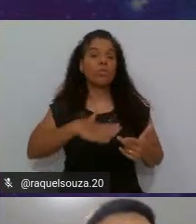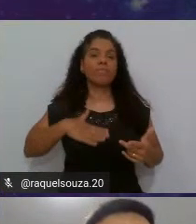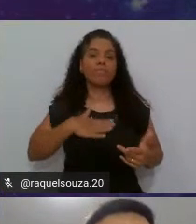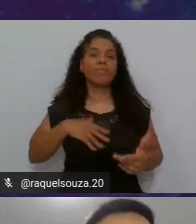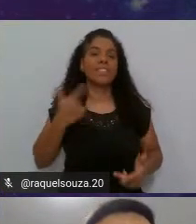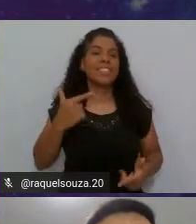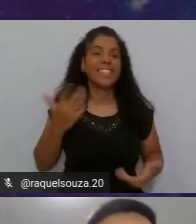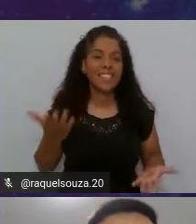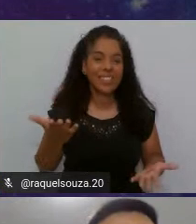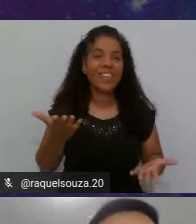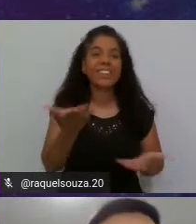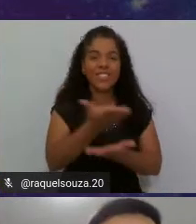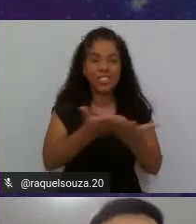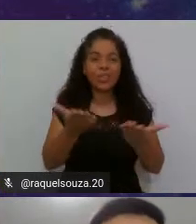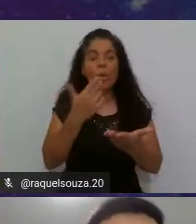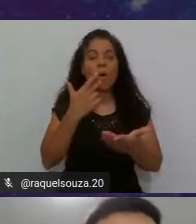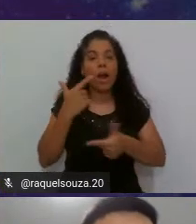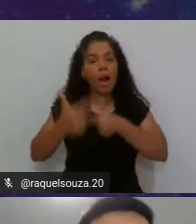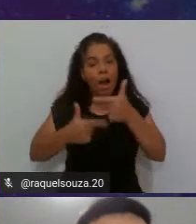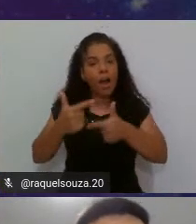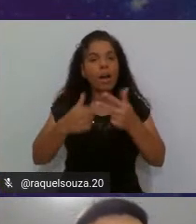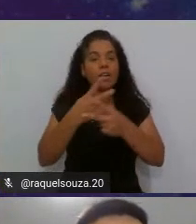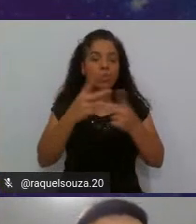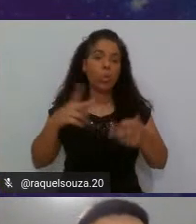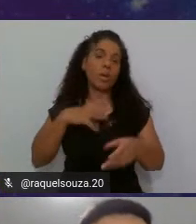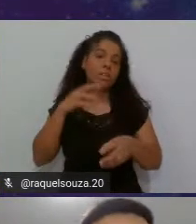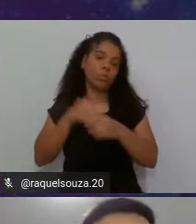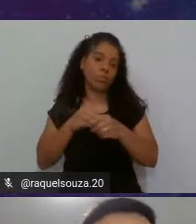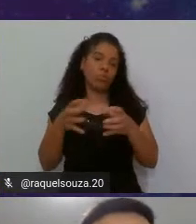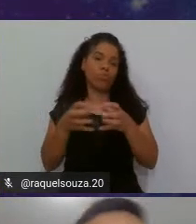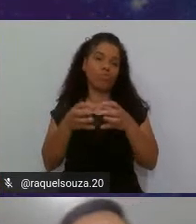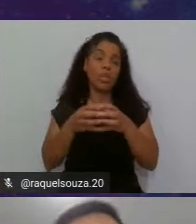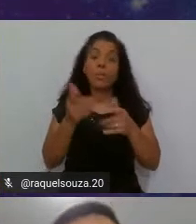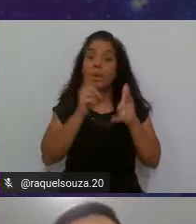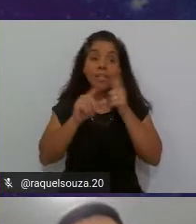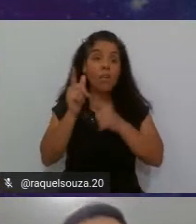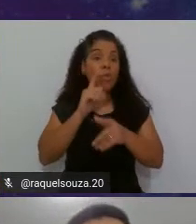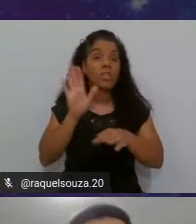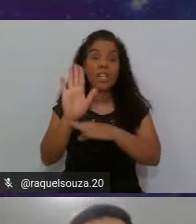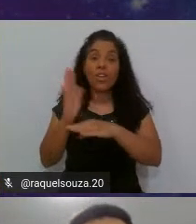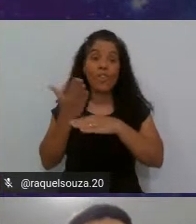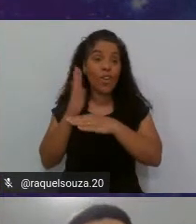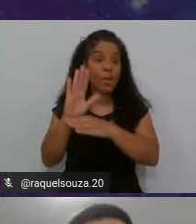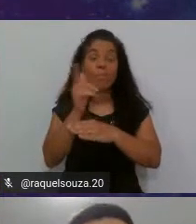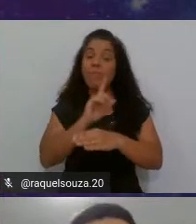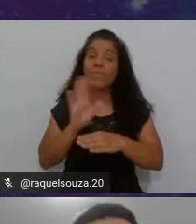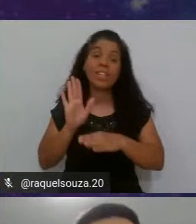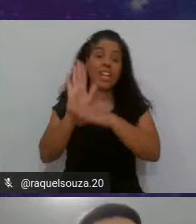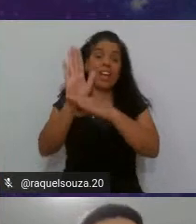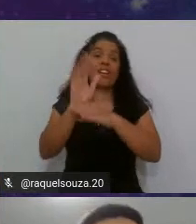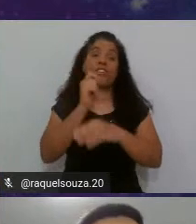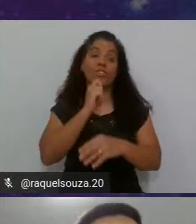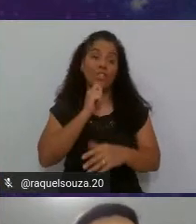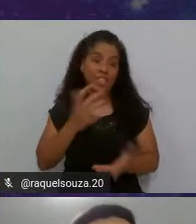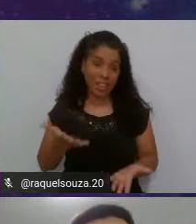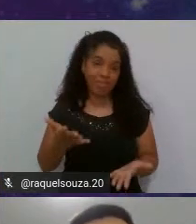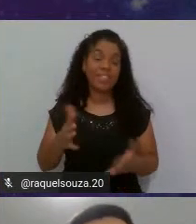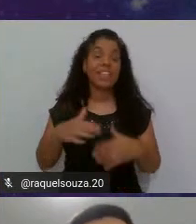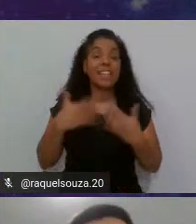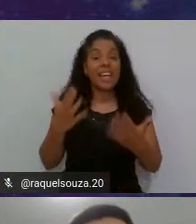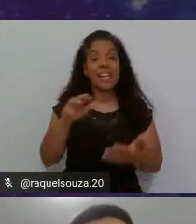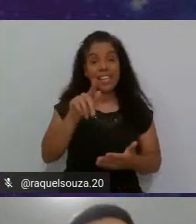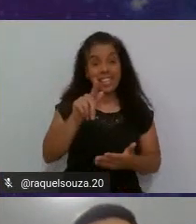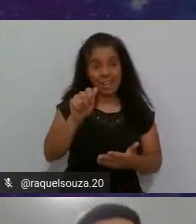a sua atuação dentro do time. Porque ele não conseguia colaborar, ele não conseguia ajudar. E aí, Gabriel